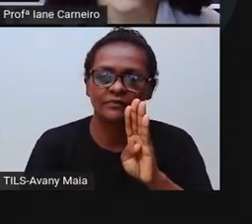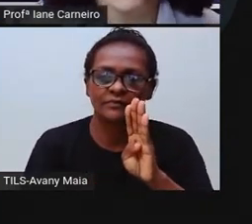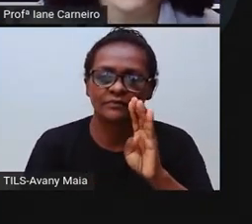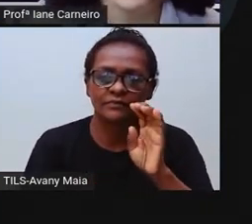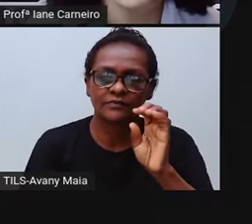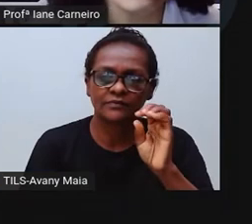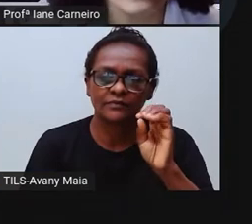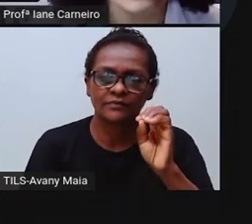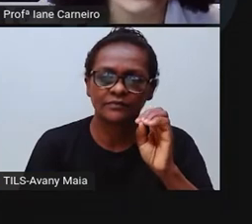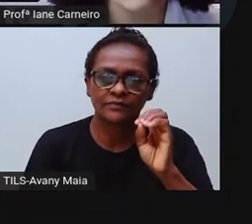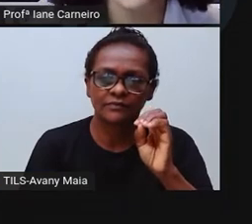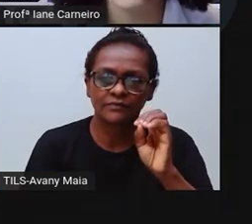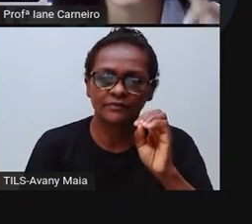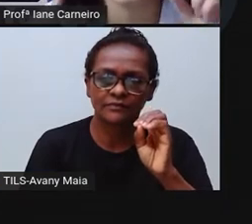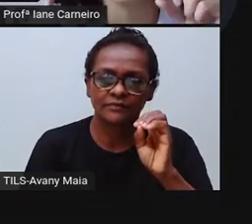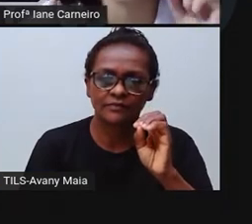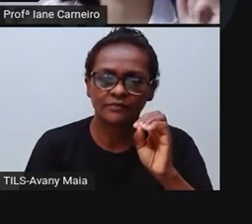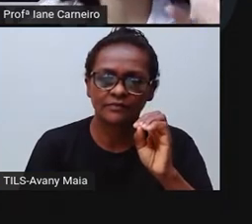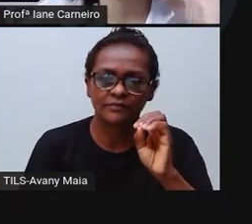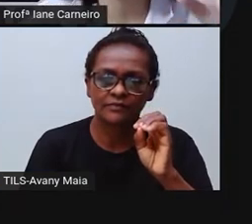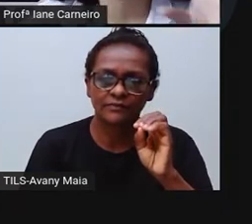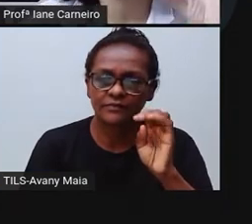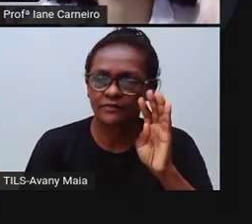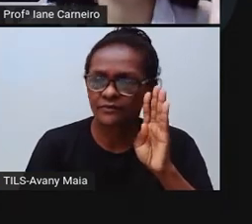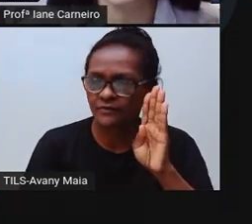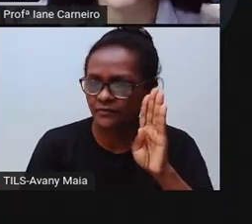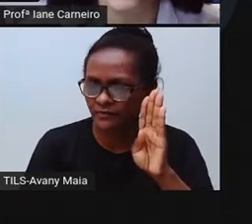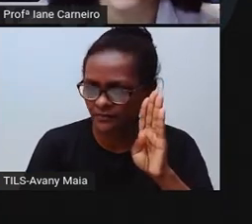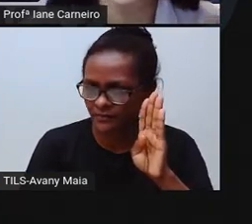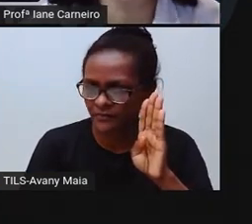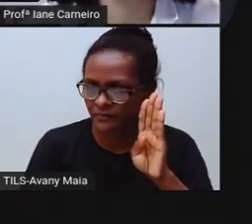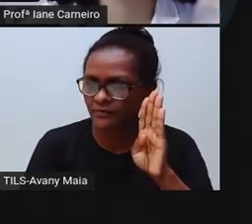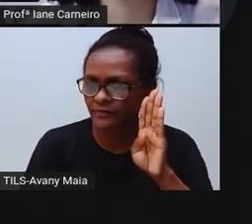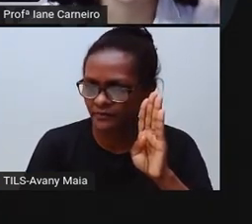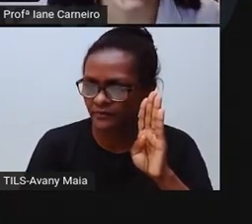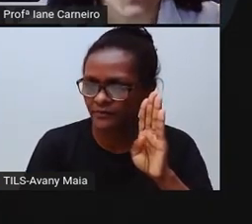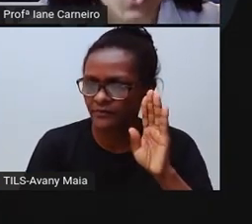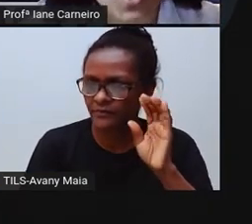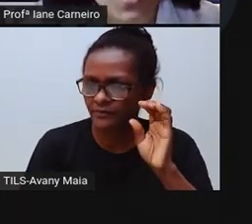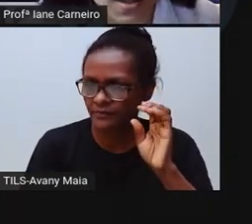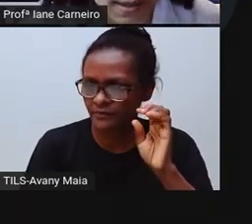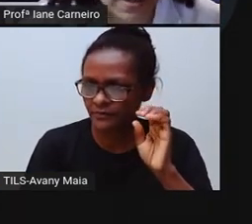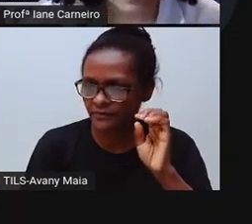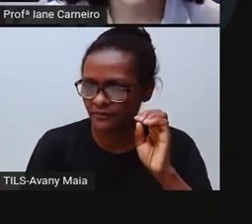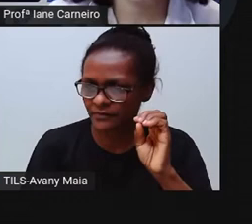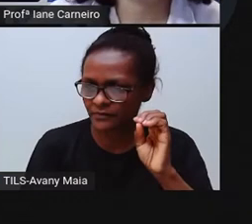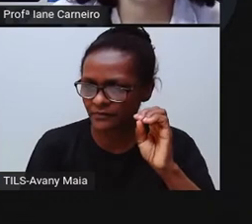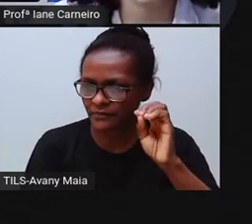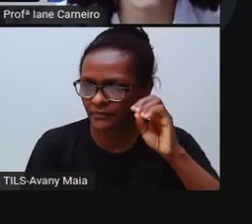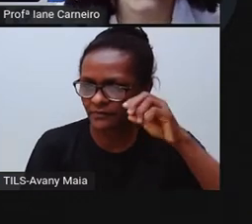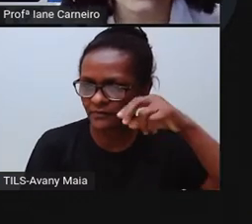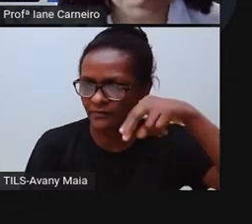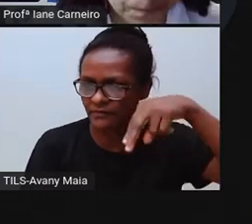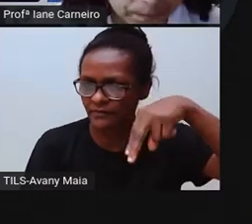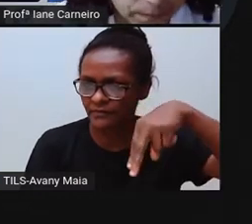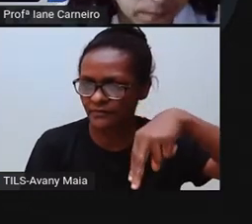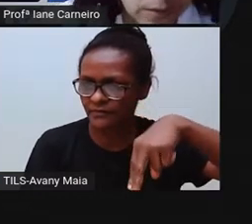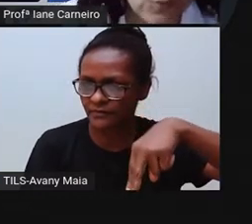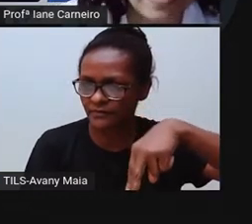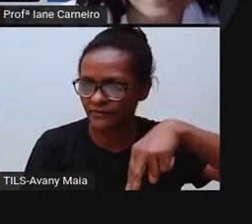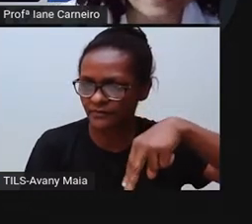Boneca. Começa com que letra, gente? O som. Qual é primeiro som que a gente pensa, ó? Bó. Então, eu vou escrever como?